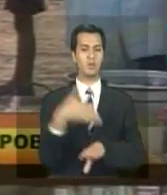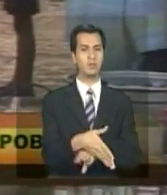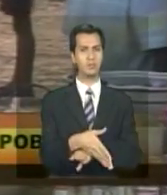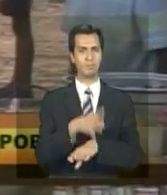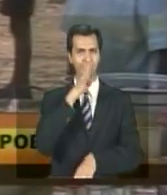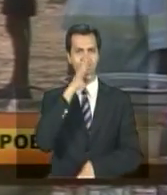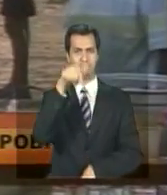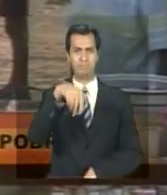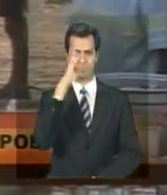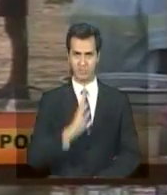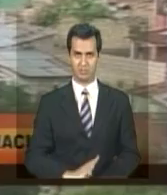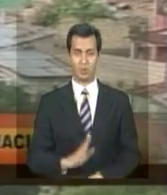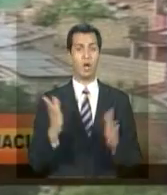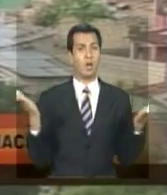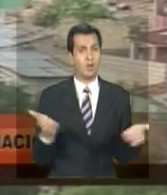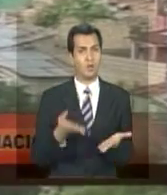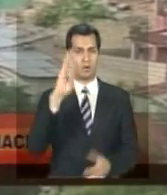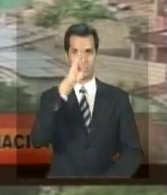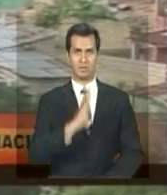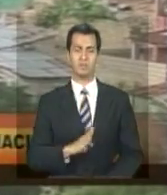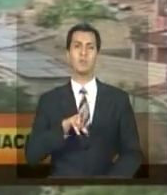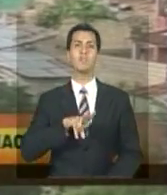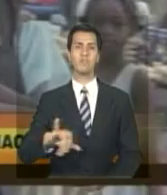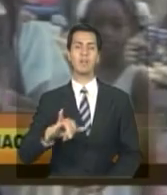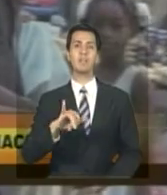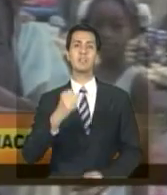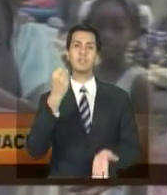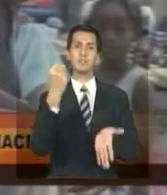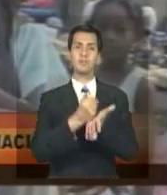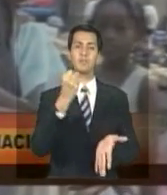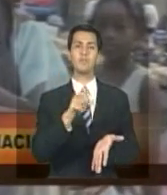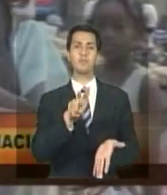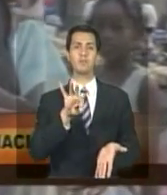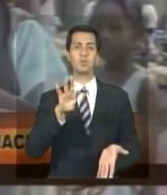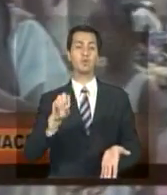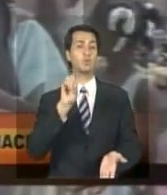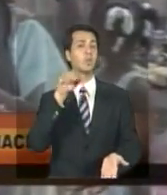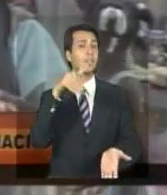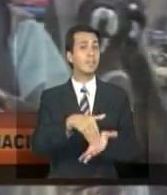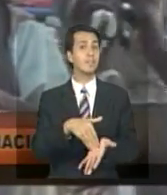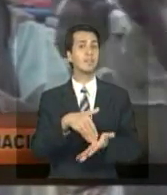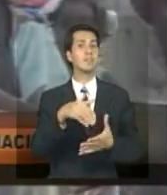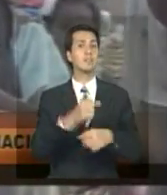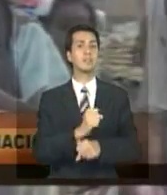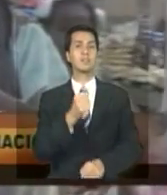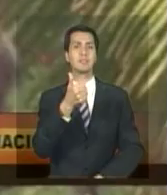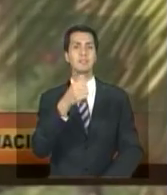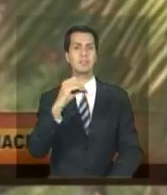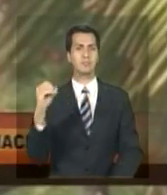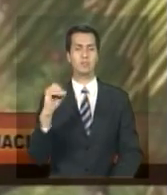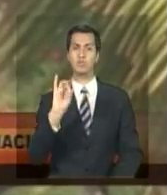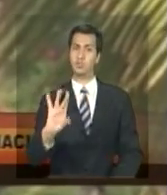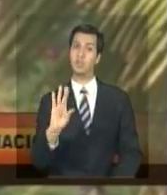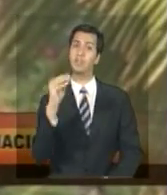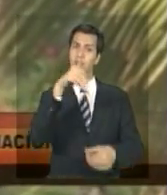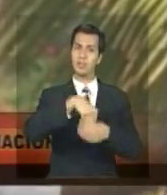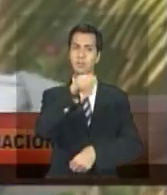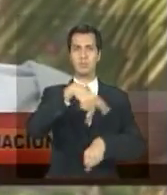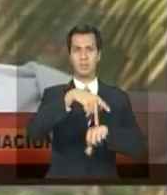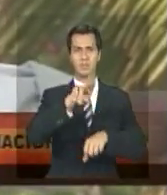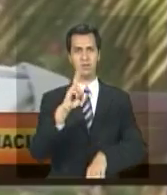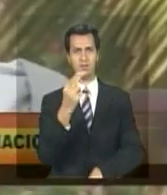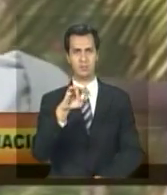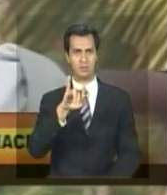limitar a emissão de 100 vistos por mês que deverão ser solicitados na Embaixada Brasileira em Porto Príncipe.